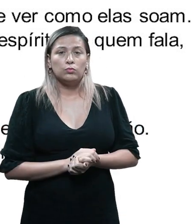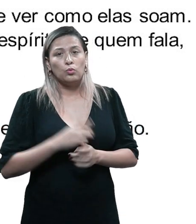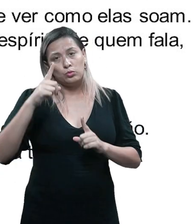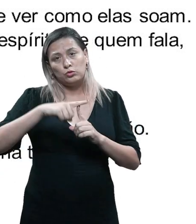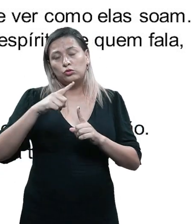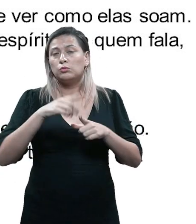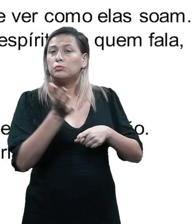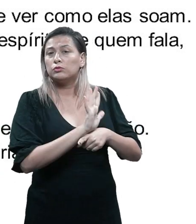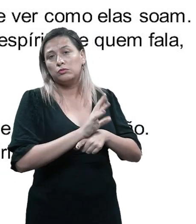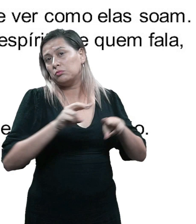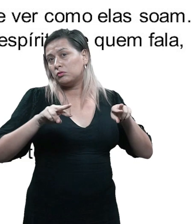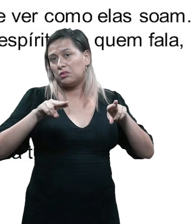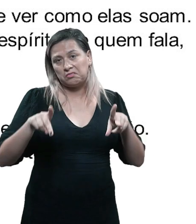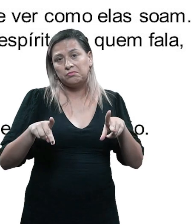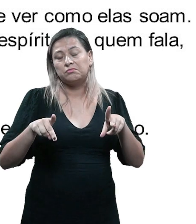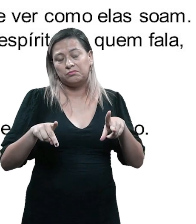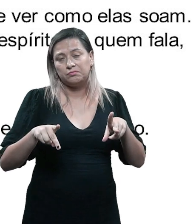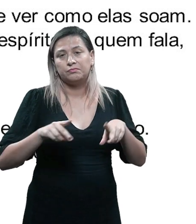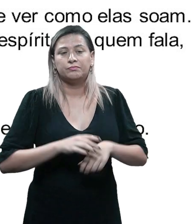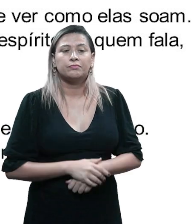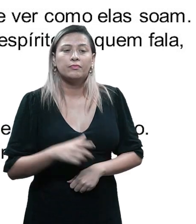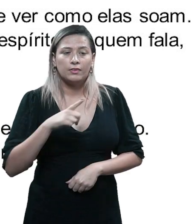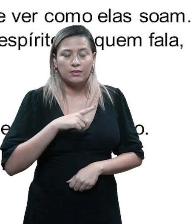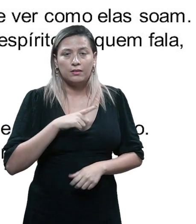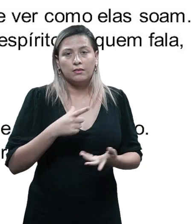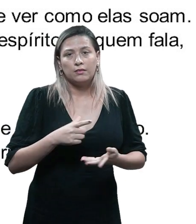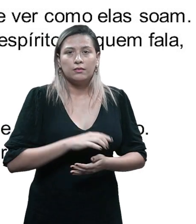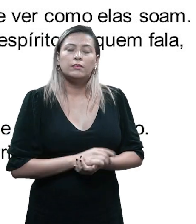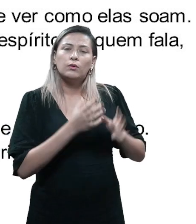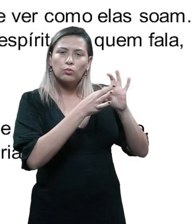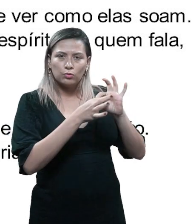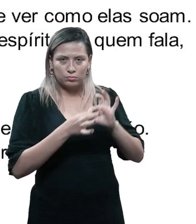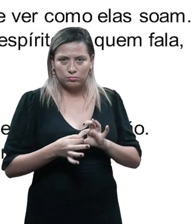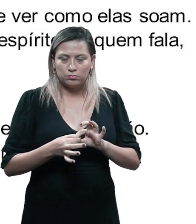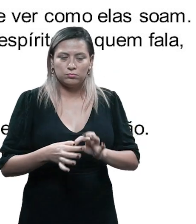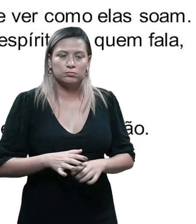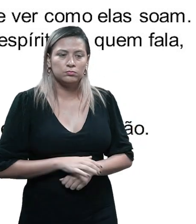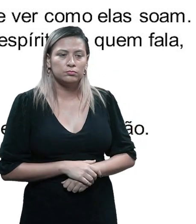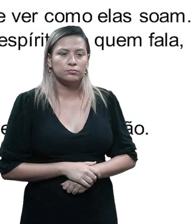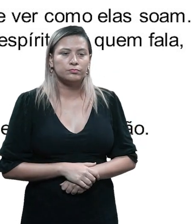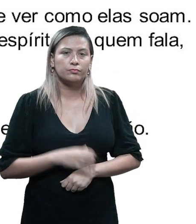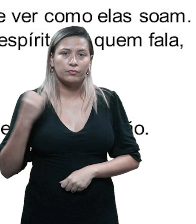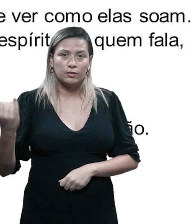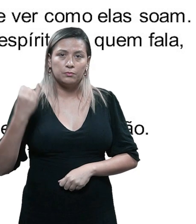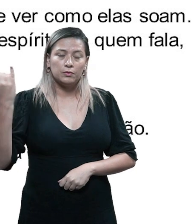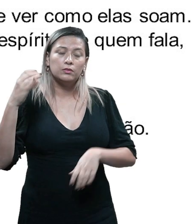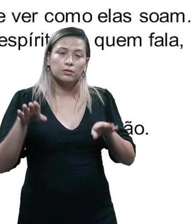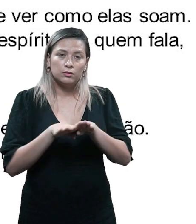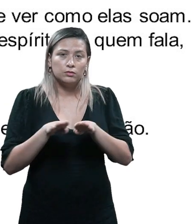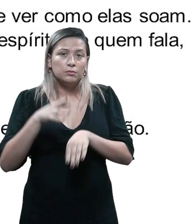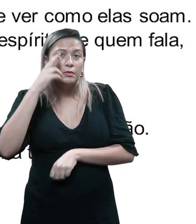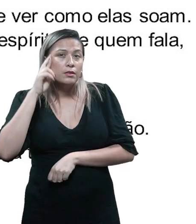a não ser que o estilo do seu filme seja diferente, aí tem um sentido, vai ter uma coerência,